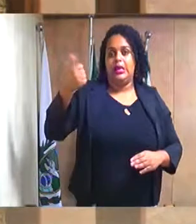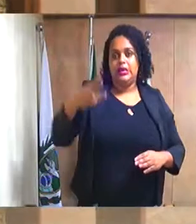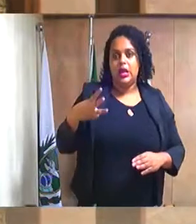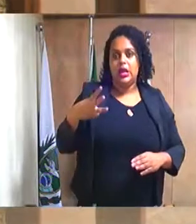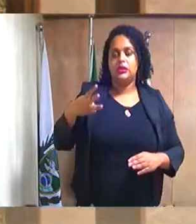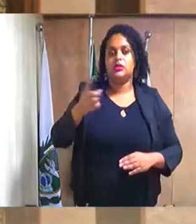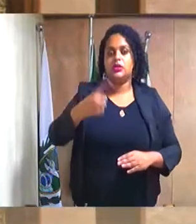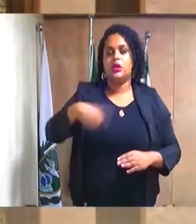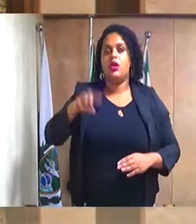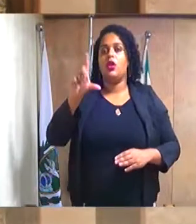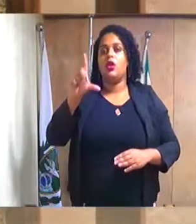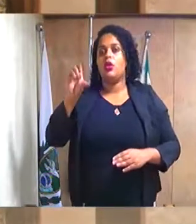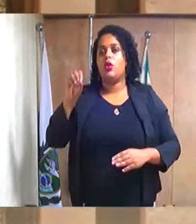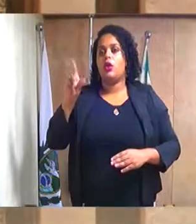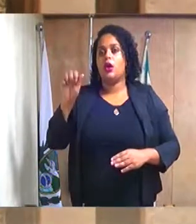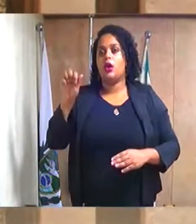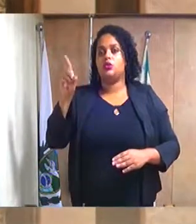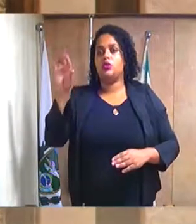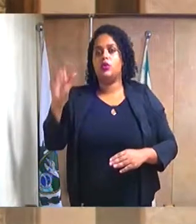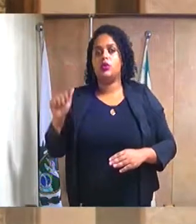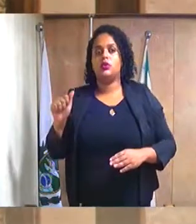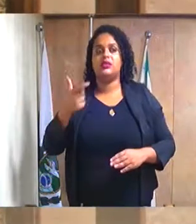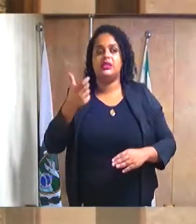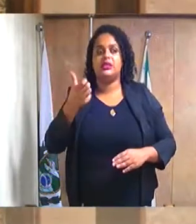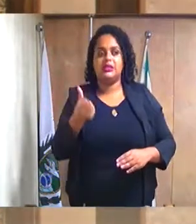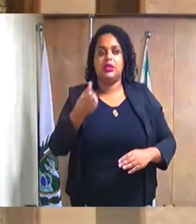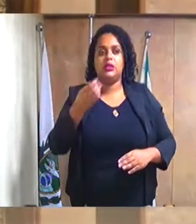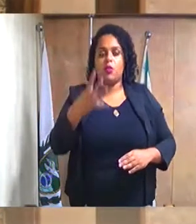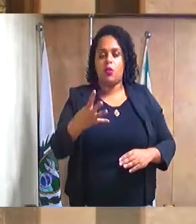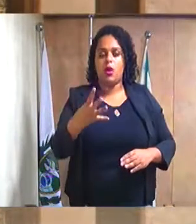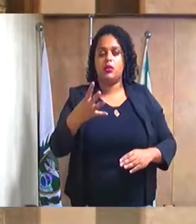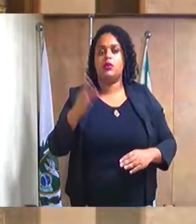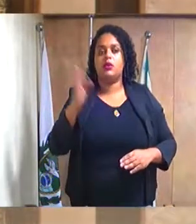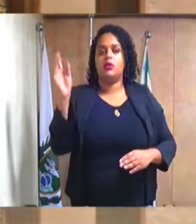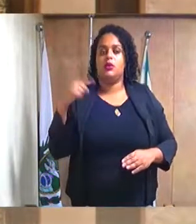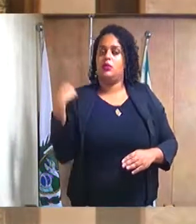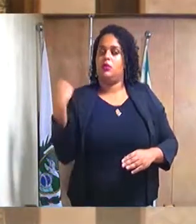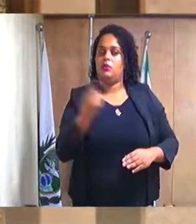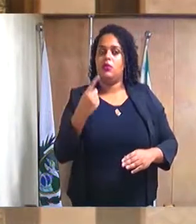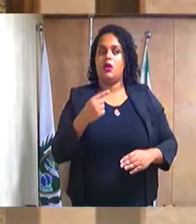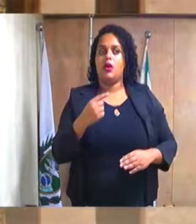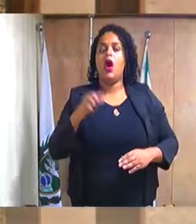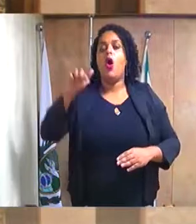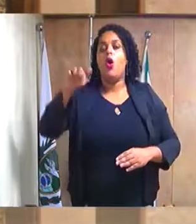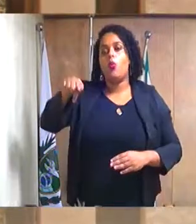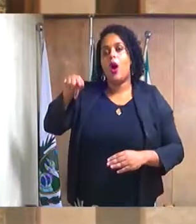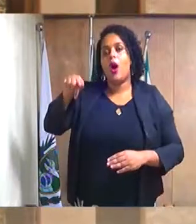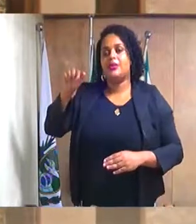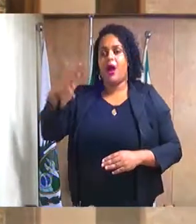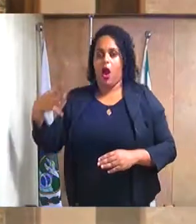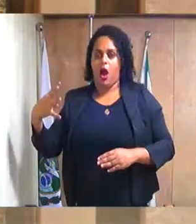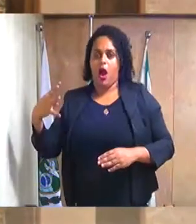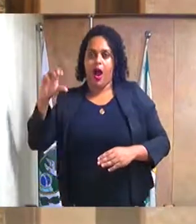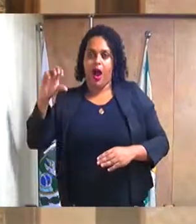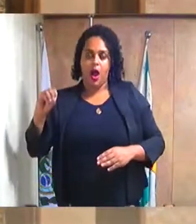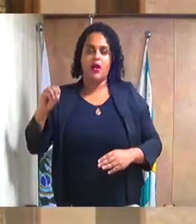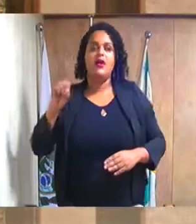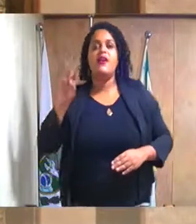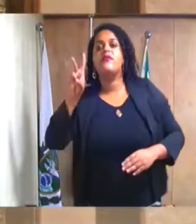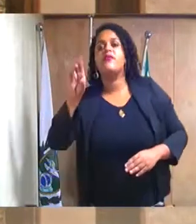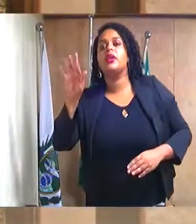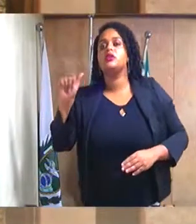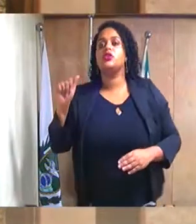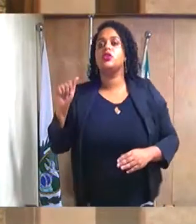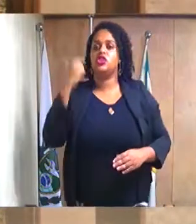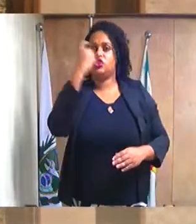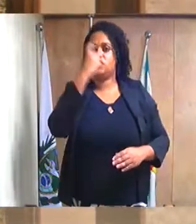e logradouro e o número 64 da Rua Luiz Vicente Gonzaga, quadra A, A, quadra G, Vila Santa Alice, Xerém,